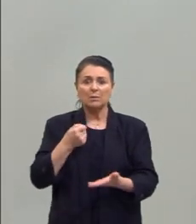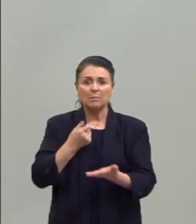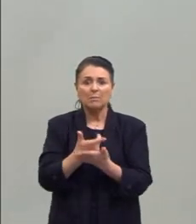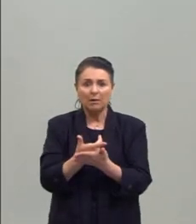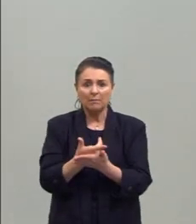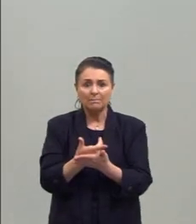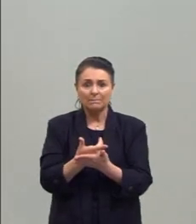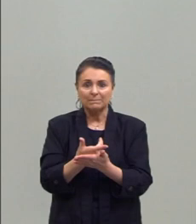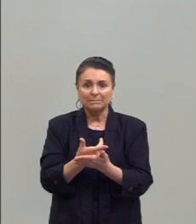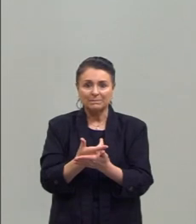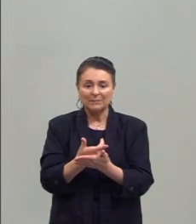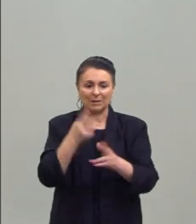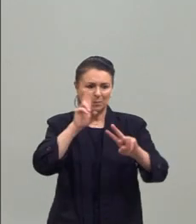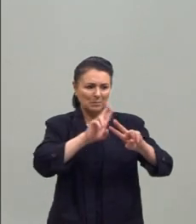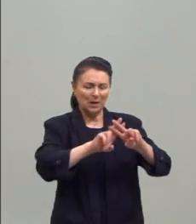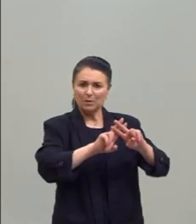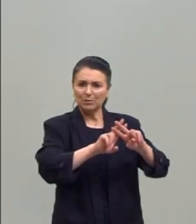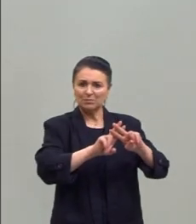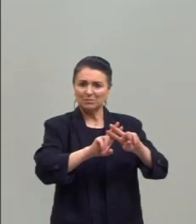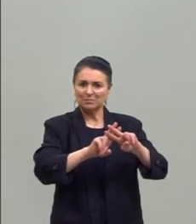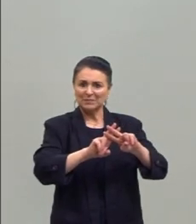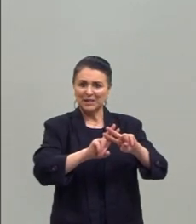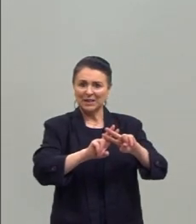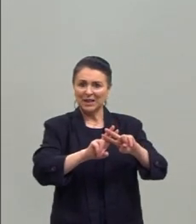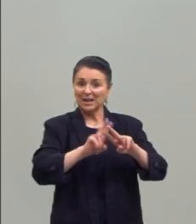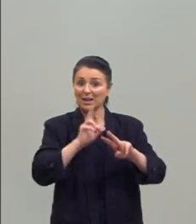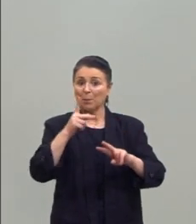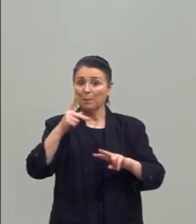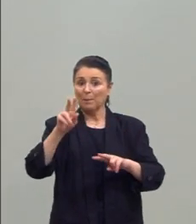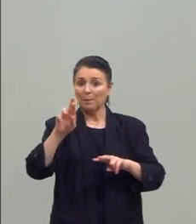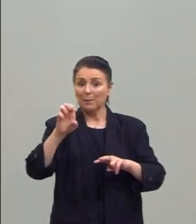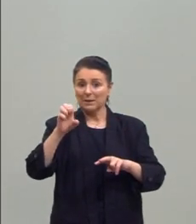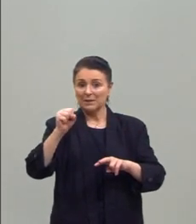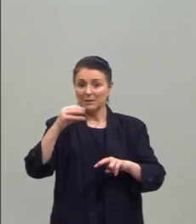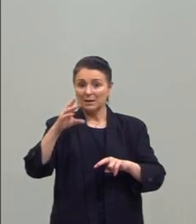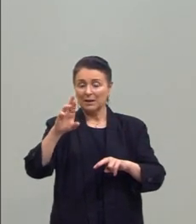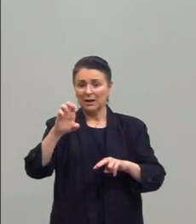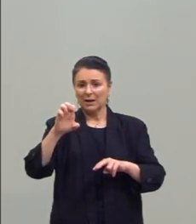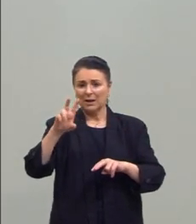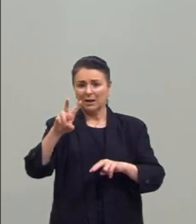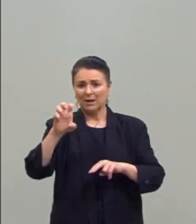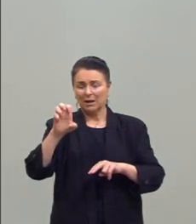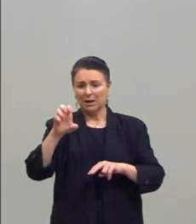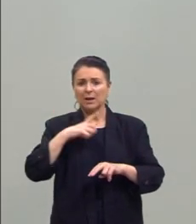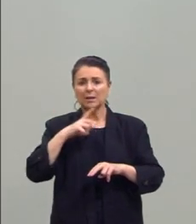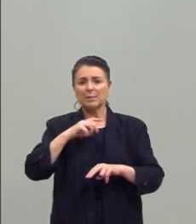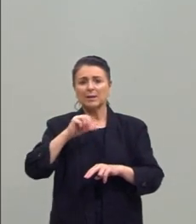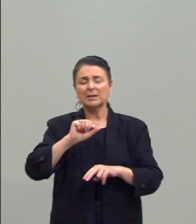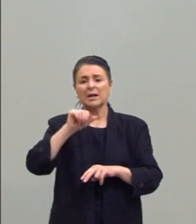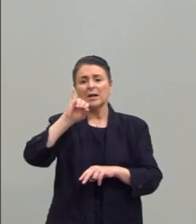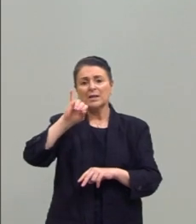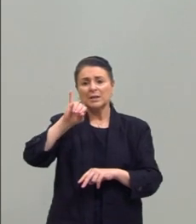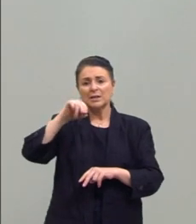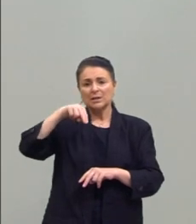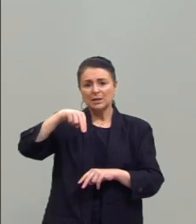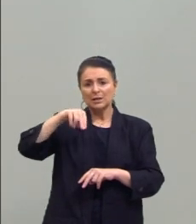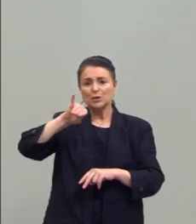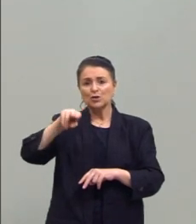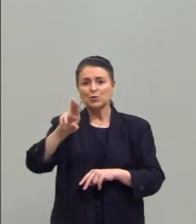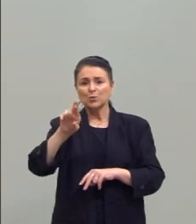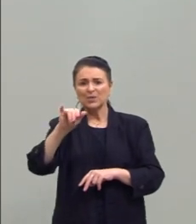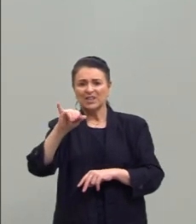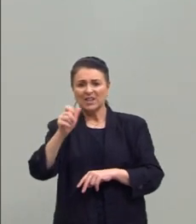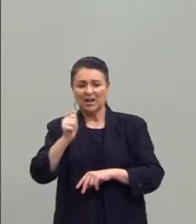imprescritível, ela não prescreve. Agora, tem também a lei da injúria racial, que é mais branda, um crime menor.